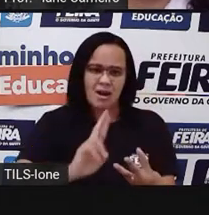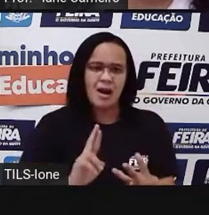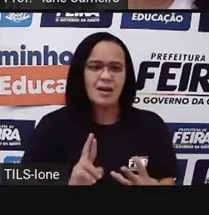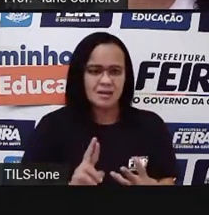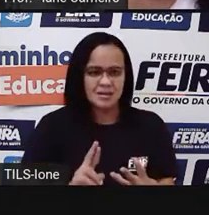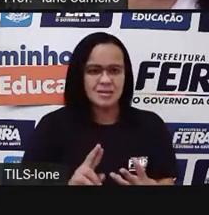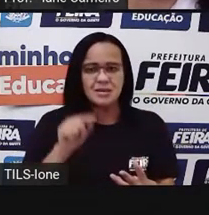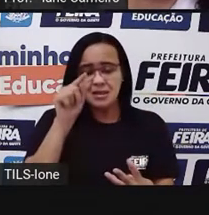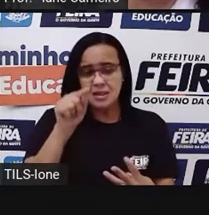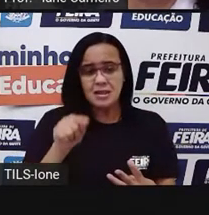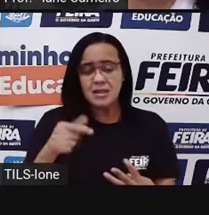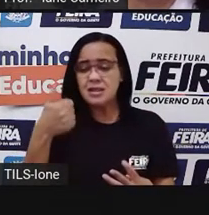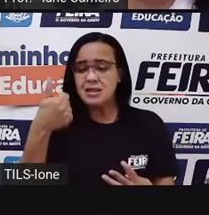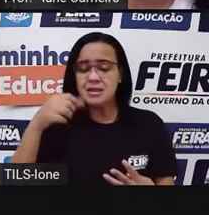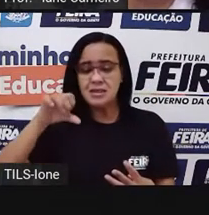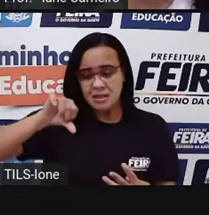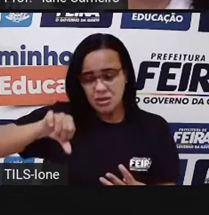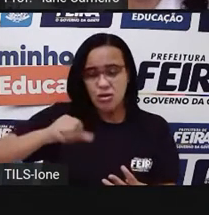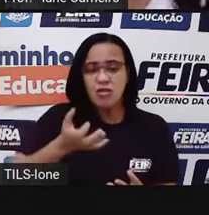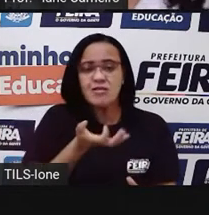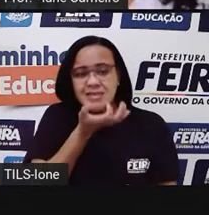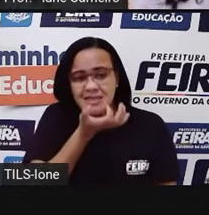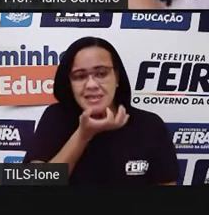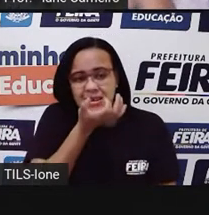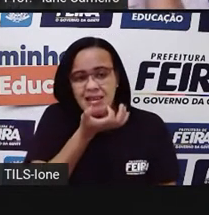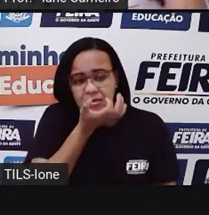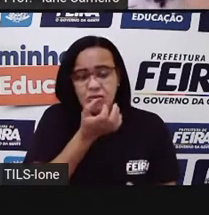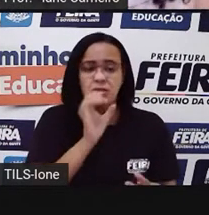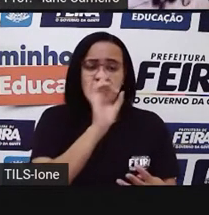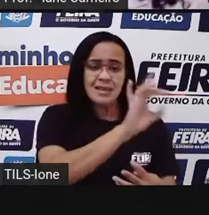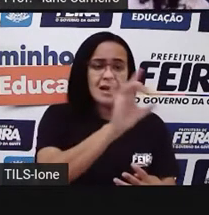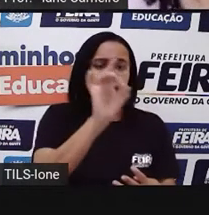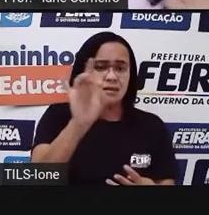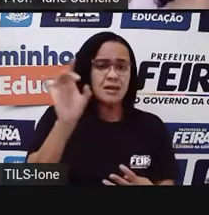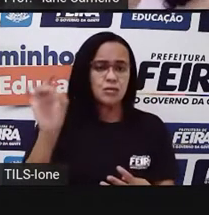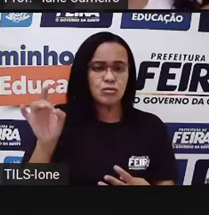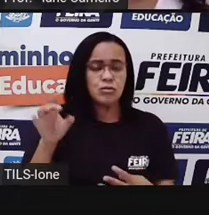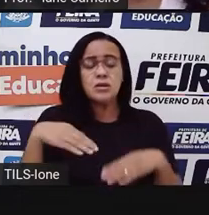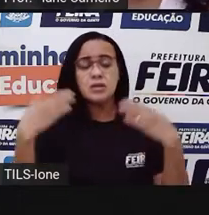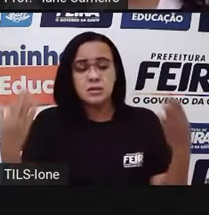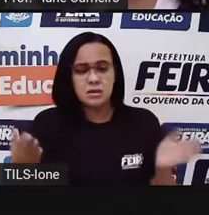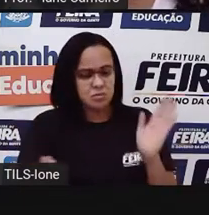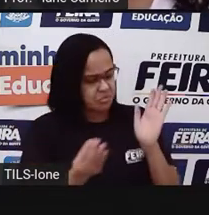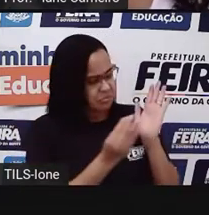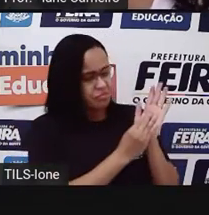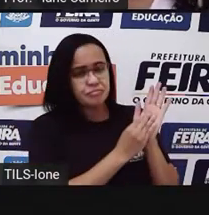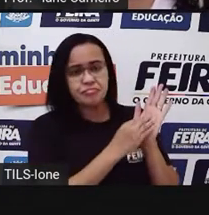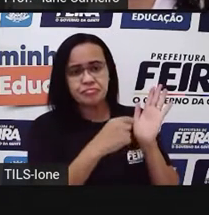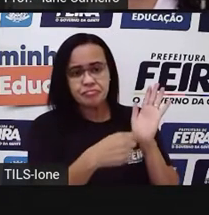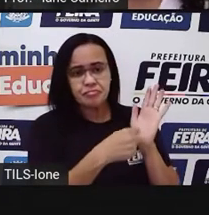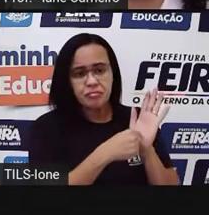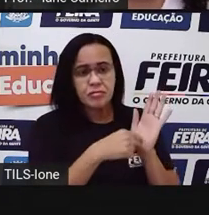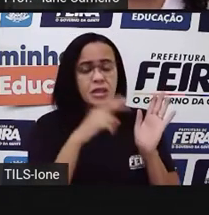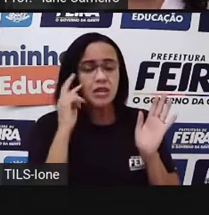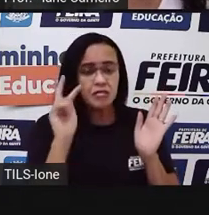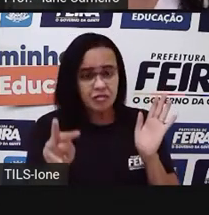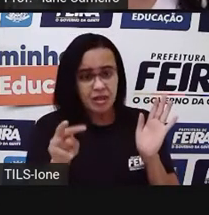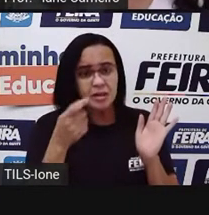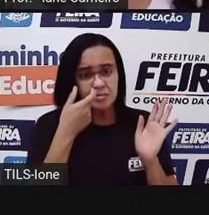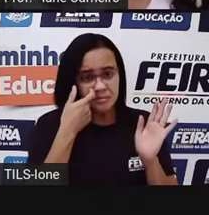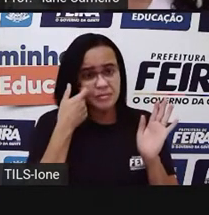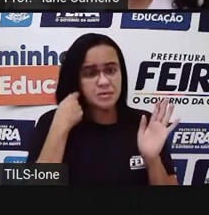um, né? Então, é o preço dos produtos, para que o consumidor, ele saiba quanto é que custa cada produto.